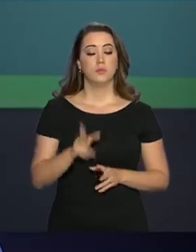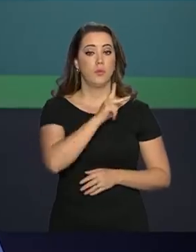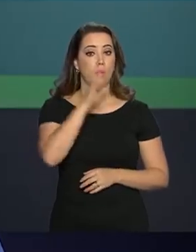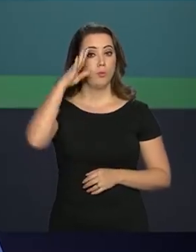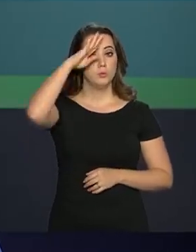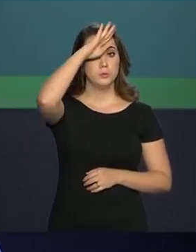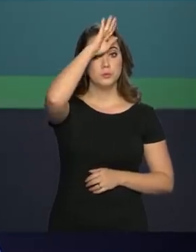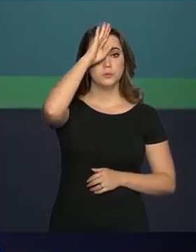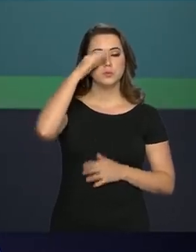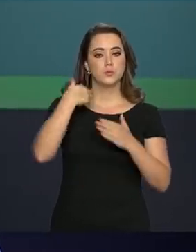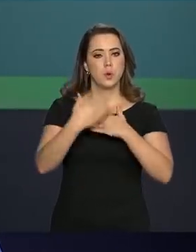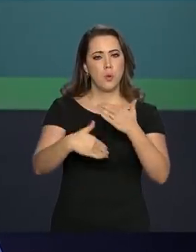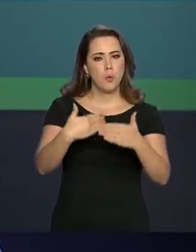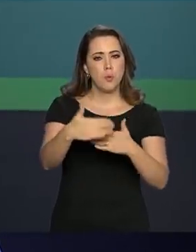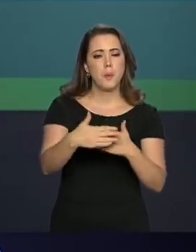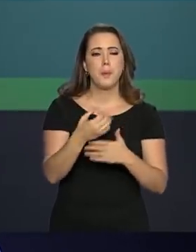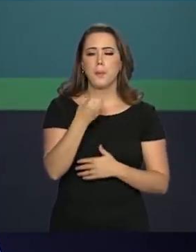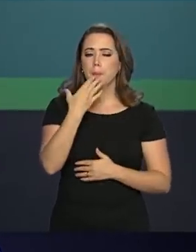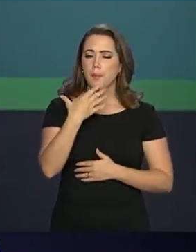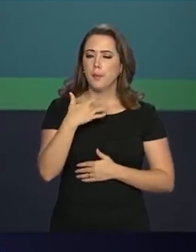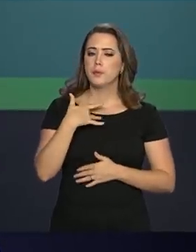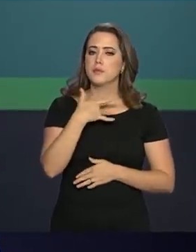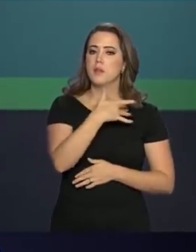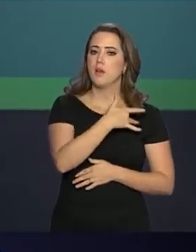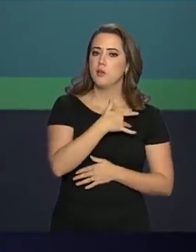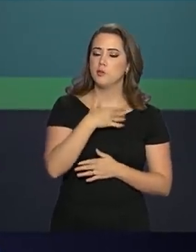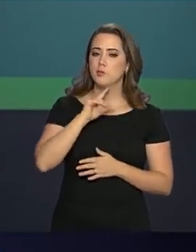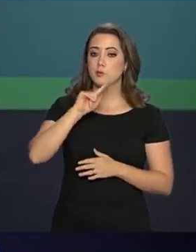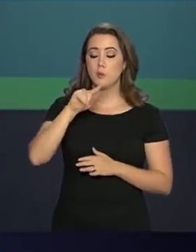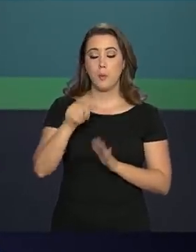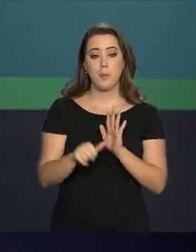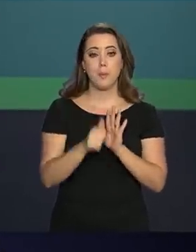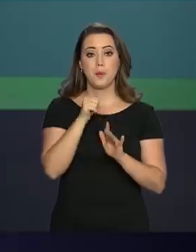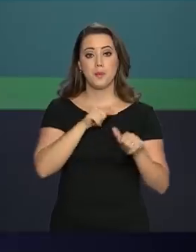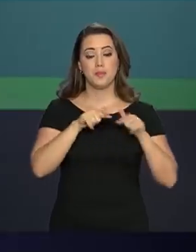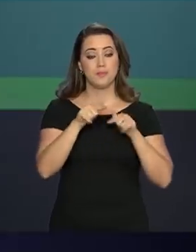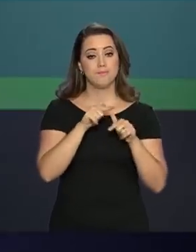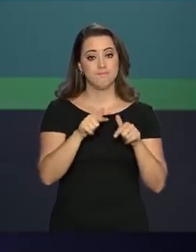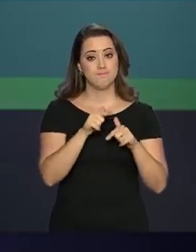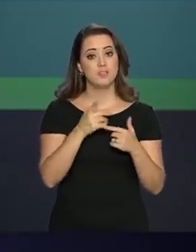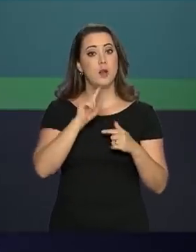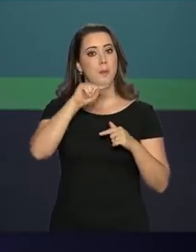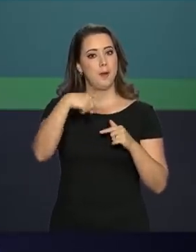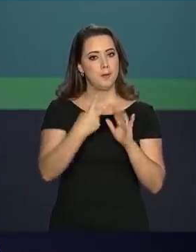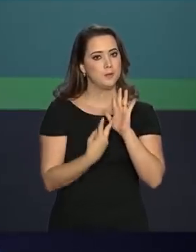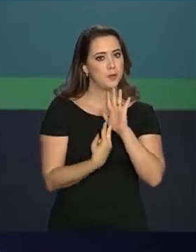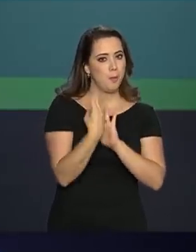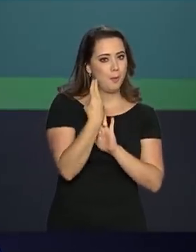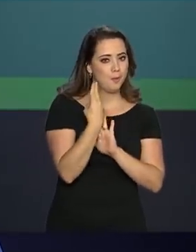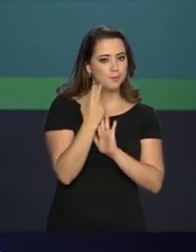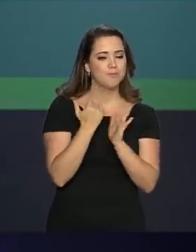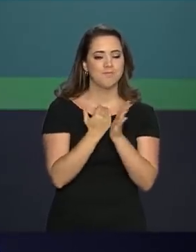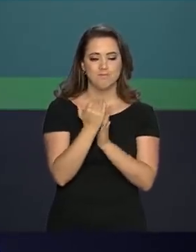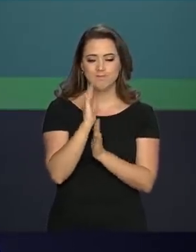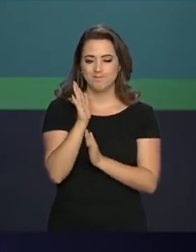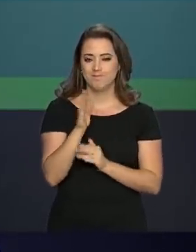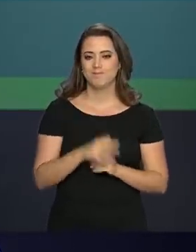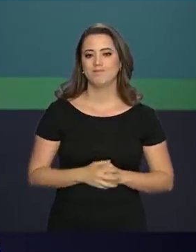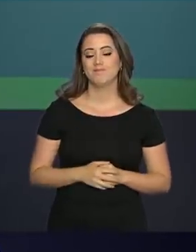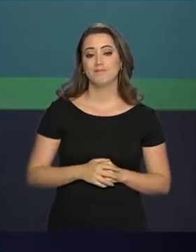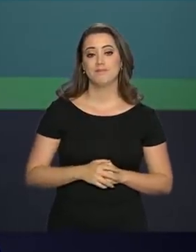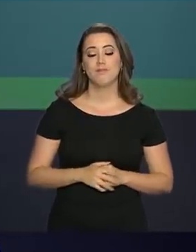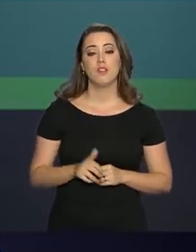Presidente Jair Bolsonaro mantém boa evolução clínica e faz o primeiro despacho pessoalmente após a cirurgia. Cerca de